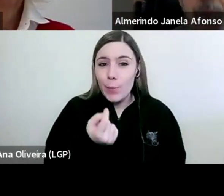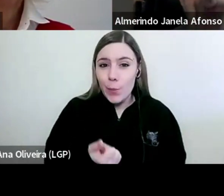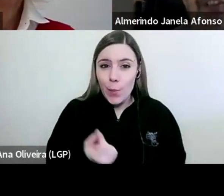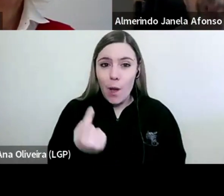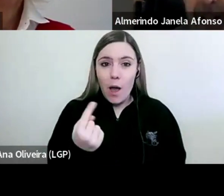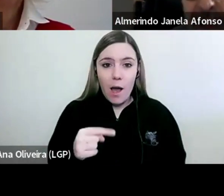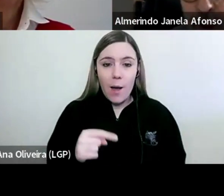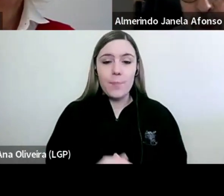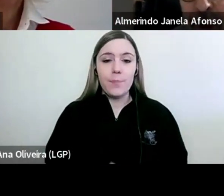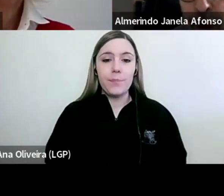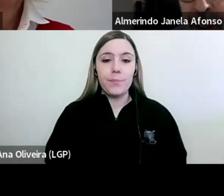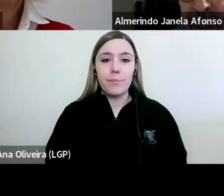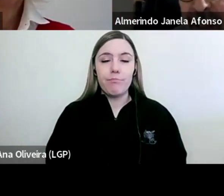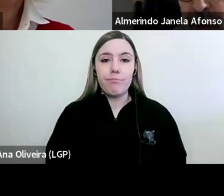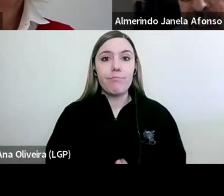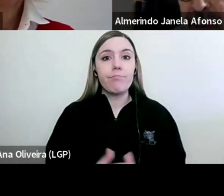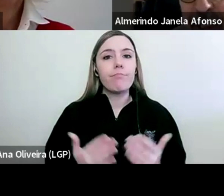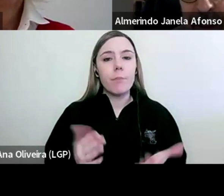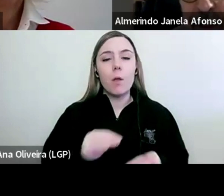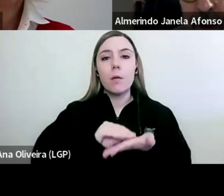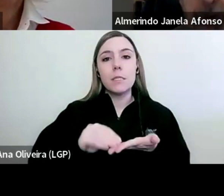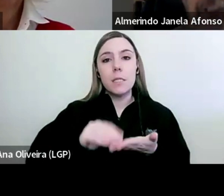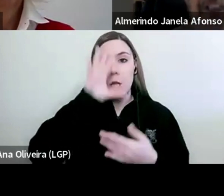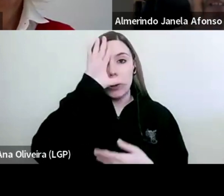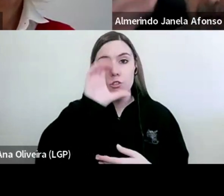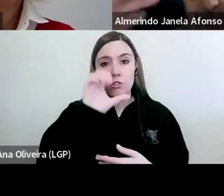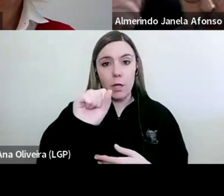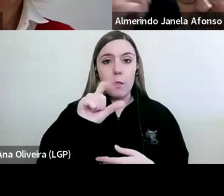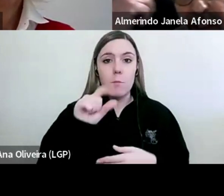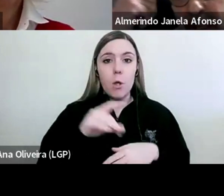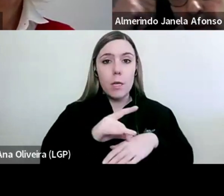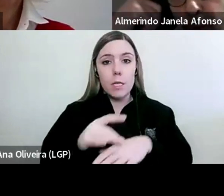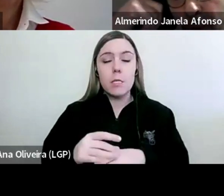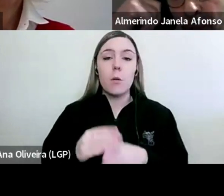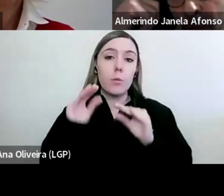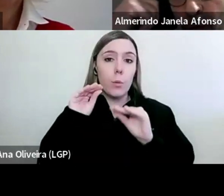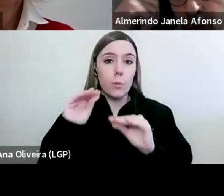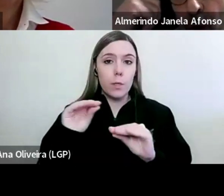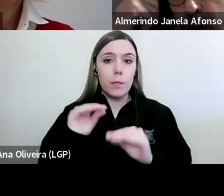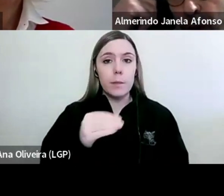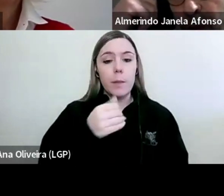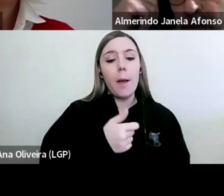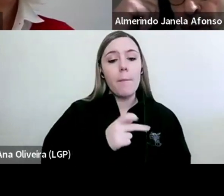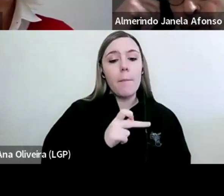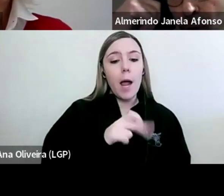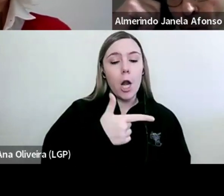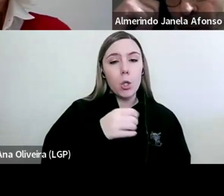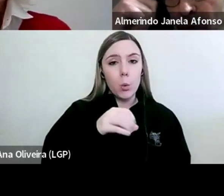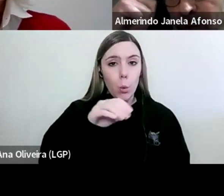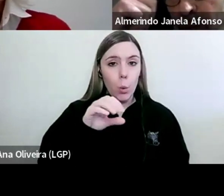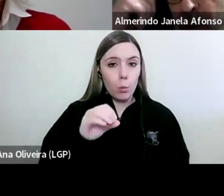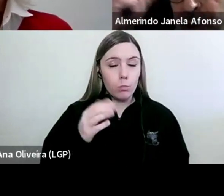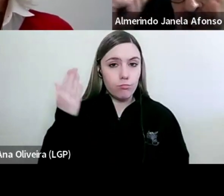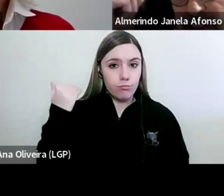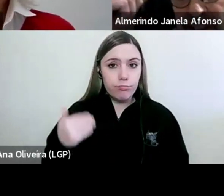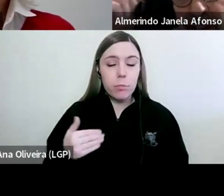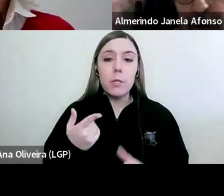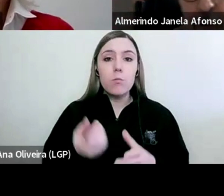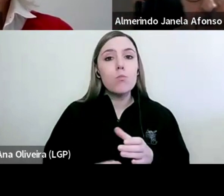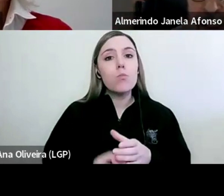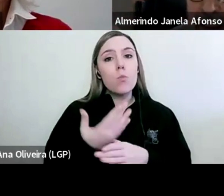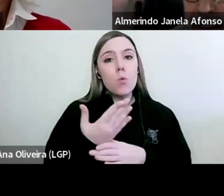Por determinação do então Secretário de Estado da Orientação Educativa, Bartol Paiva Campos, foi constituído e funcionou em novembro de